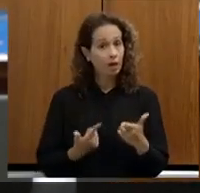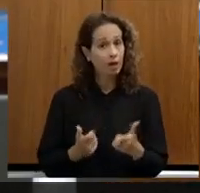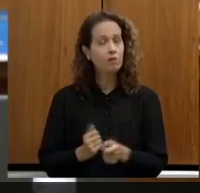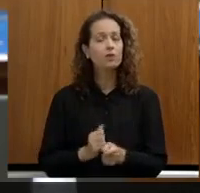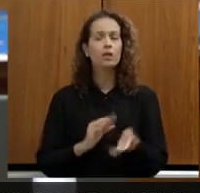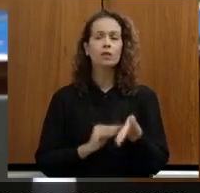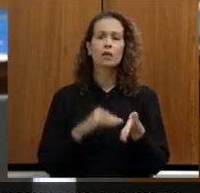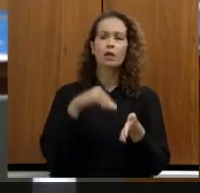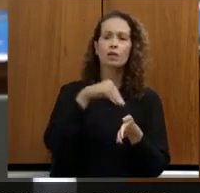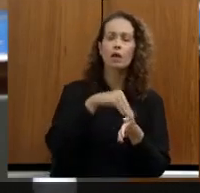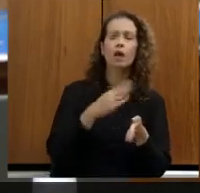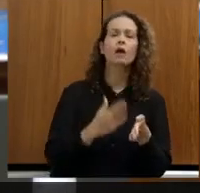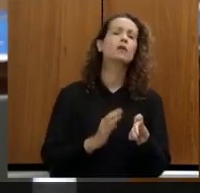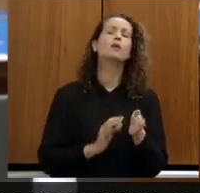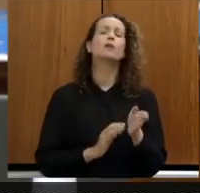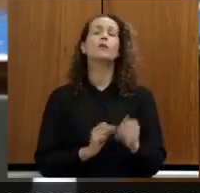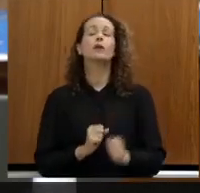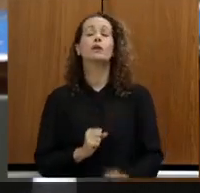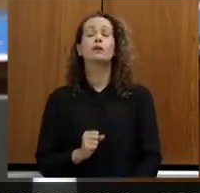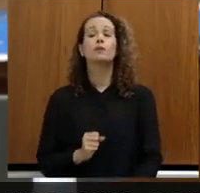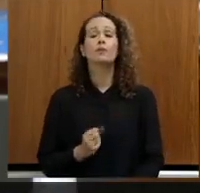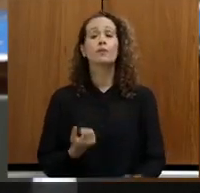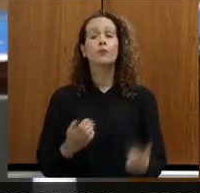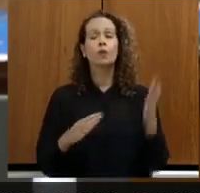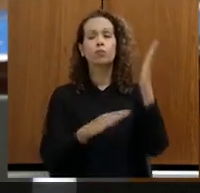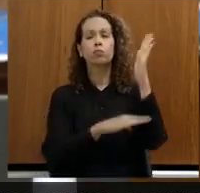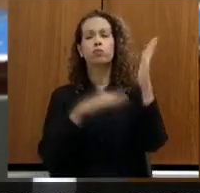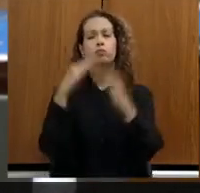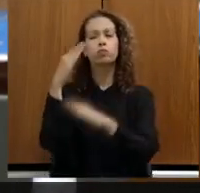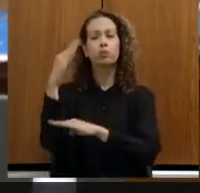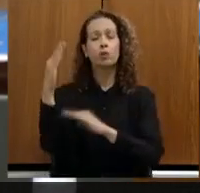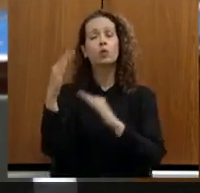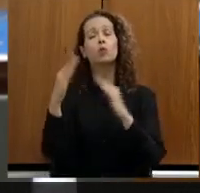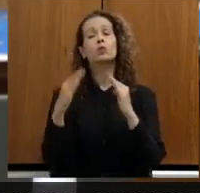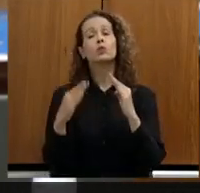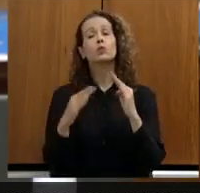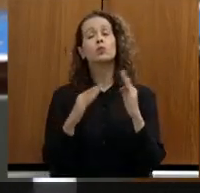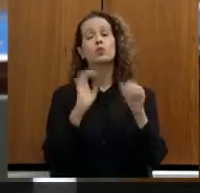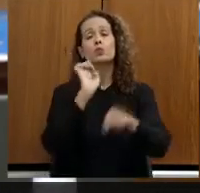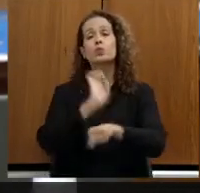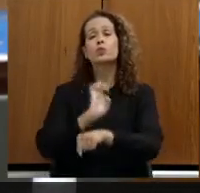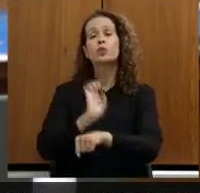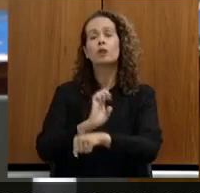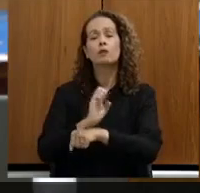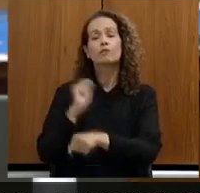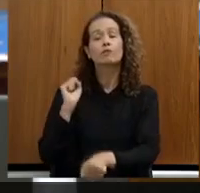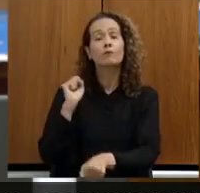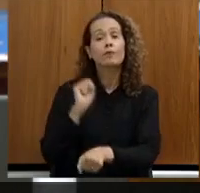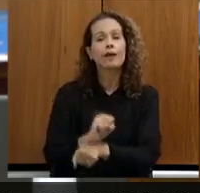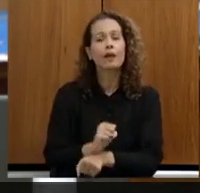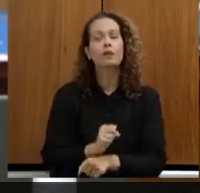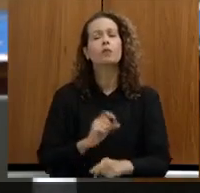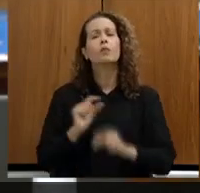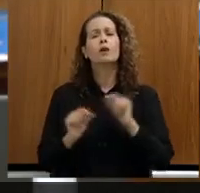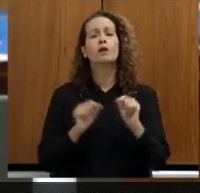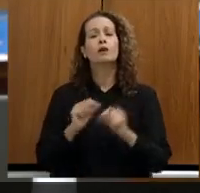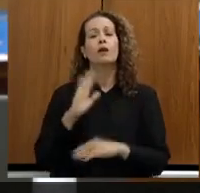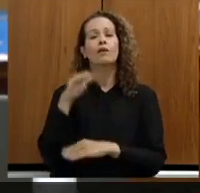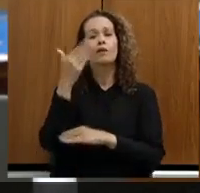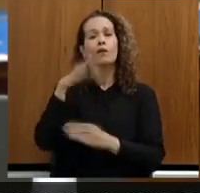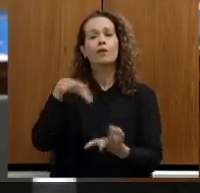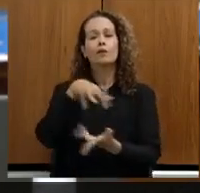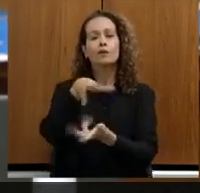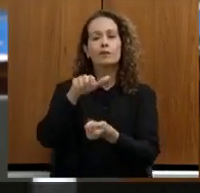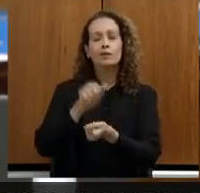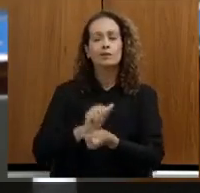o desmatamento irregular no nosso Estado e possa, partir disso, ser um atrativo para os investimentos em